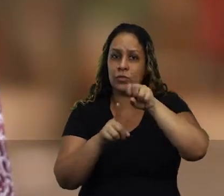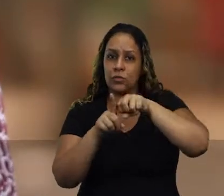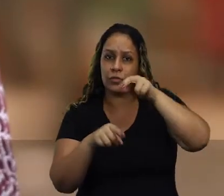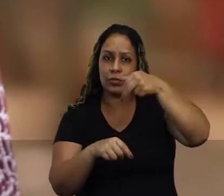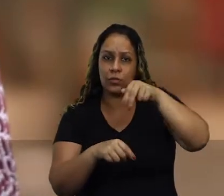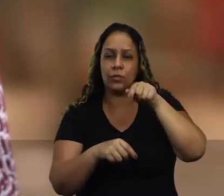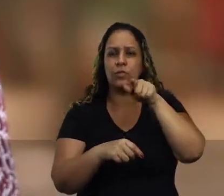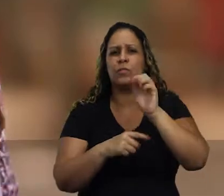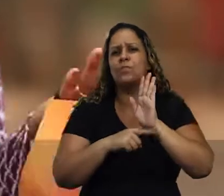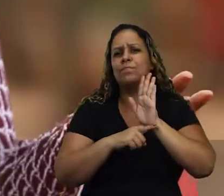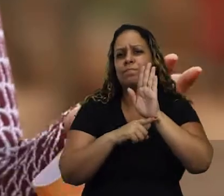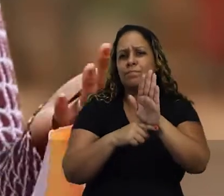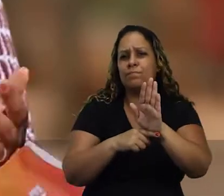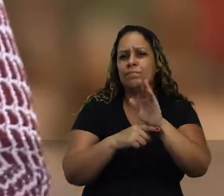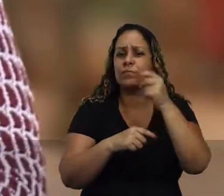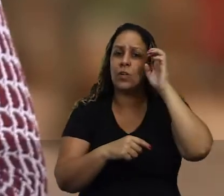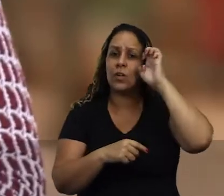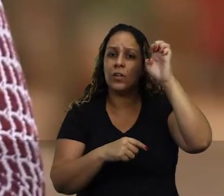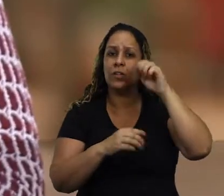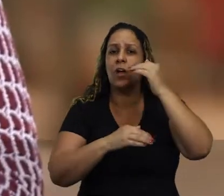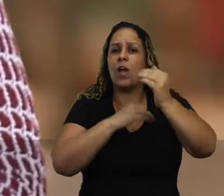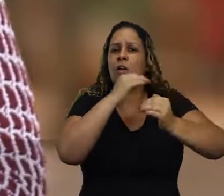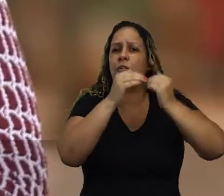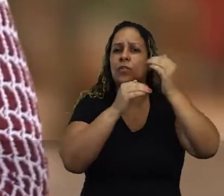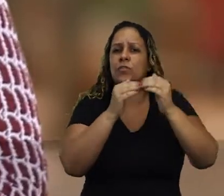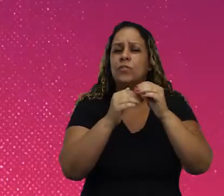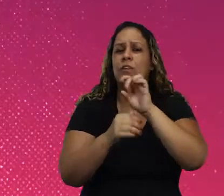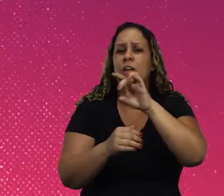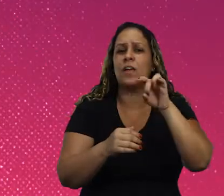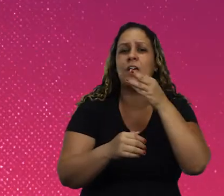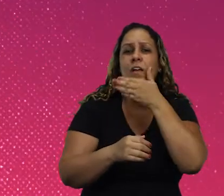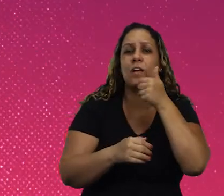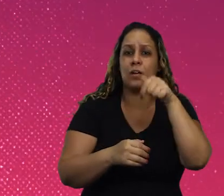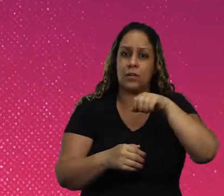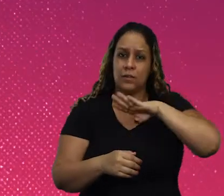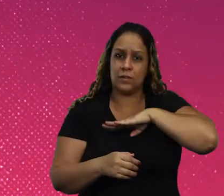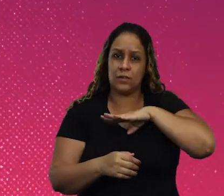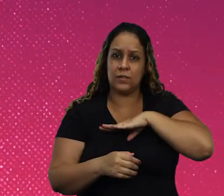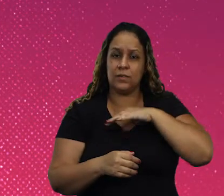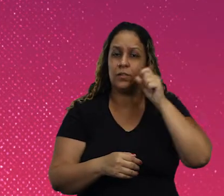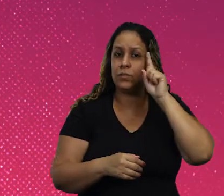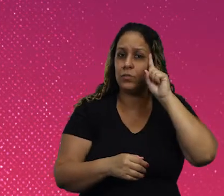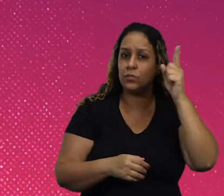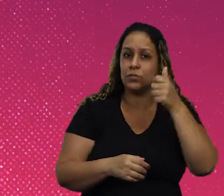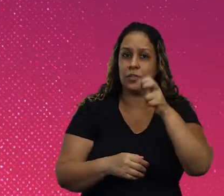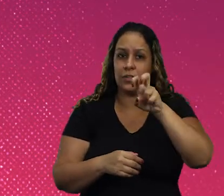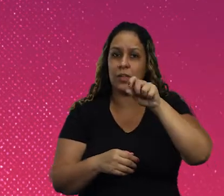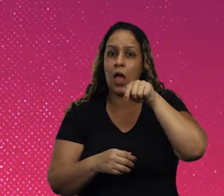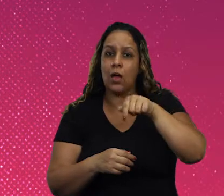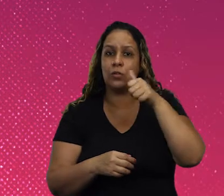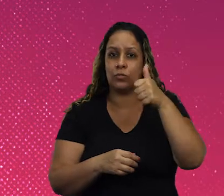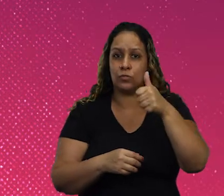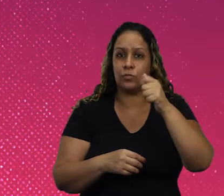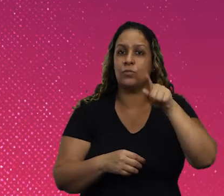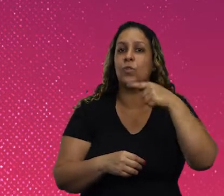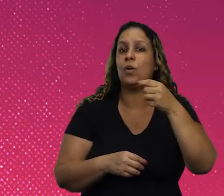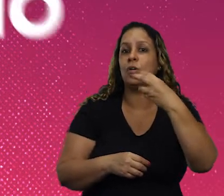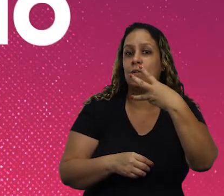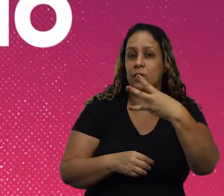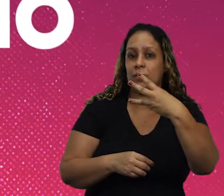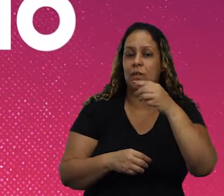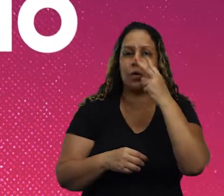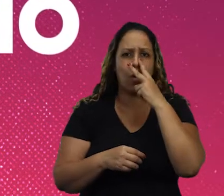que você ajude o Edinho a construir uma cidade cada vez melhor. Dia 15. Aperte o 1. Aperte o 3.